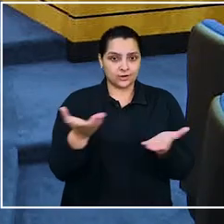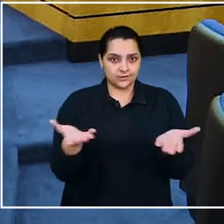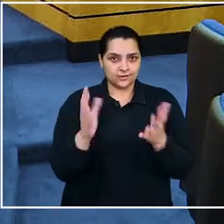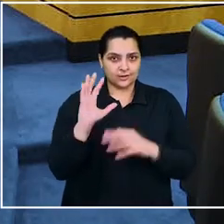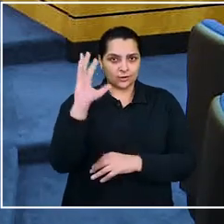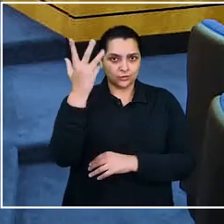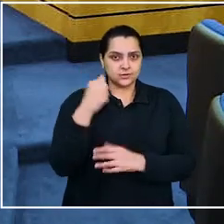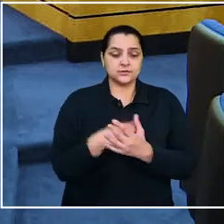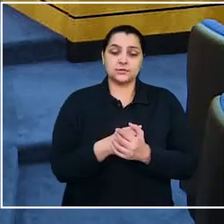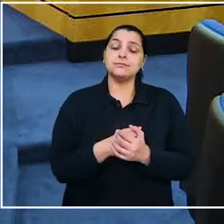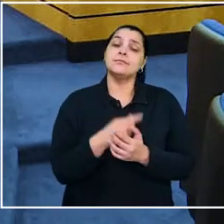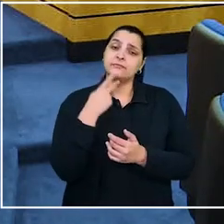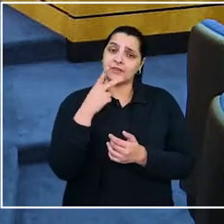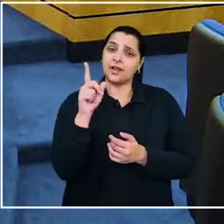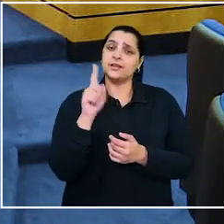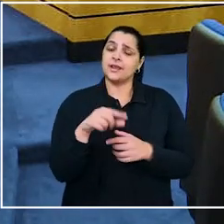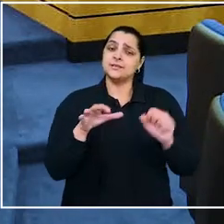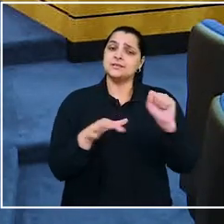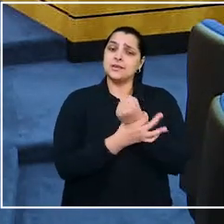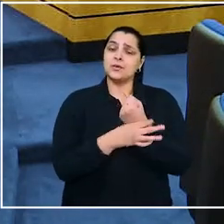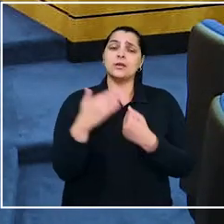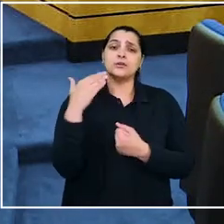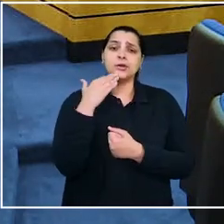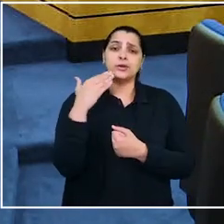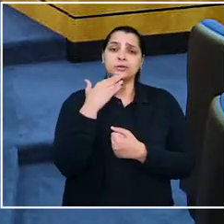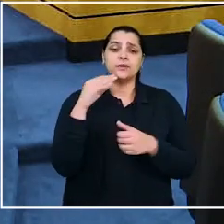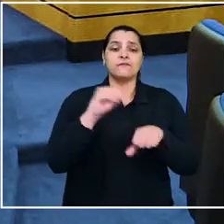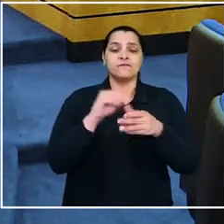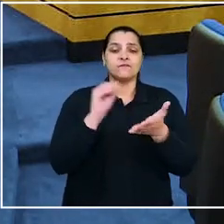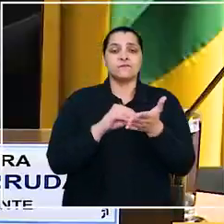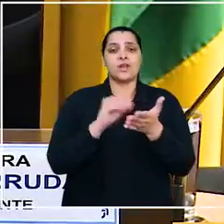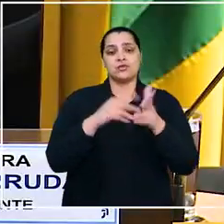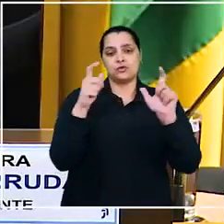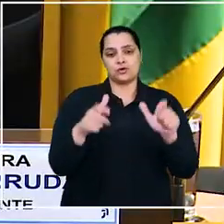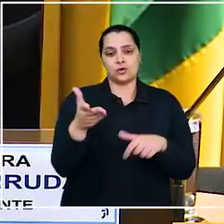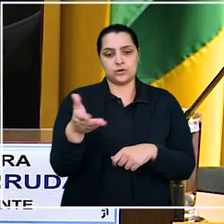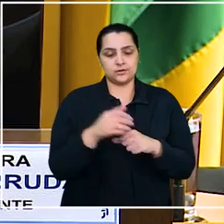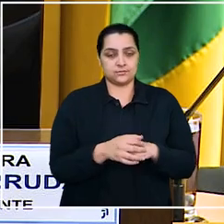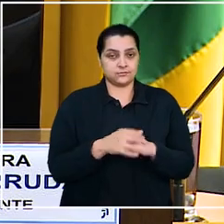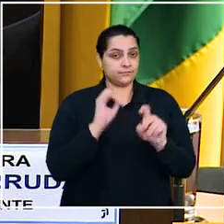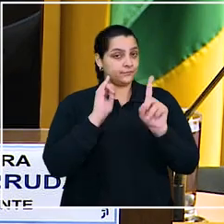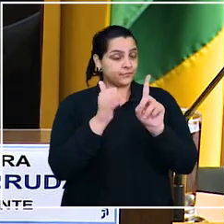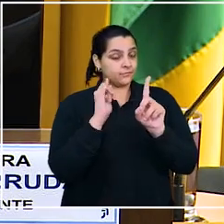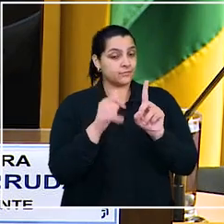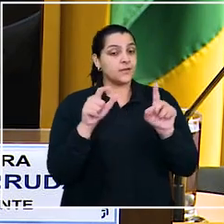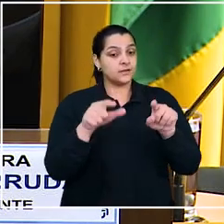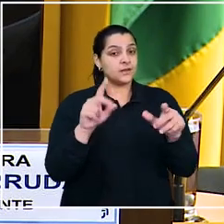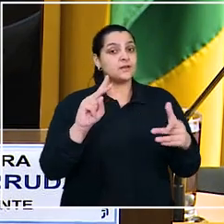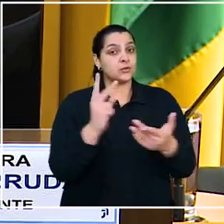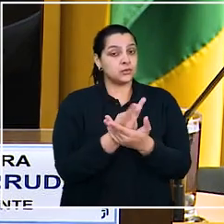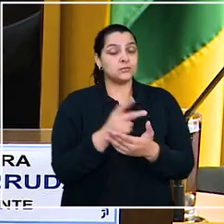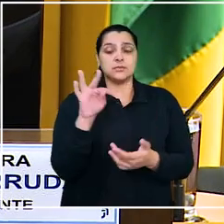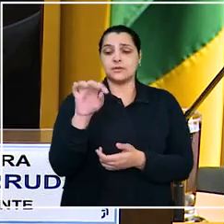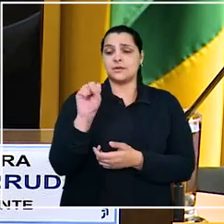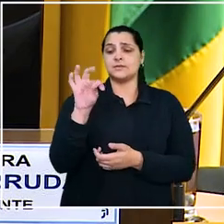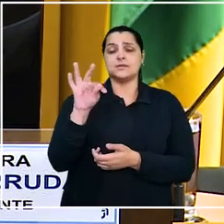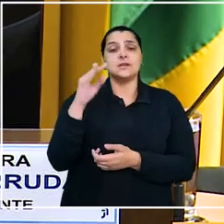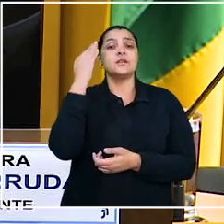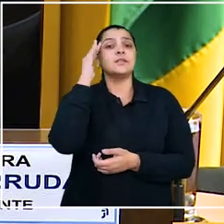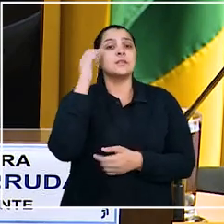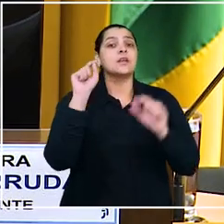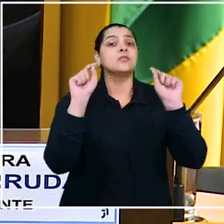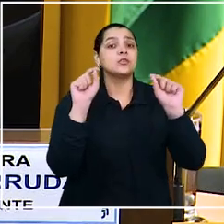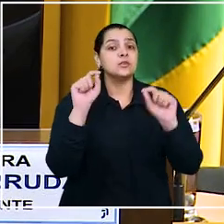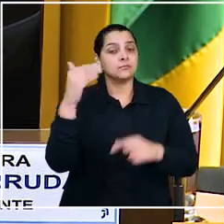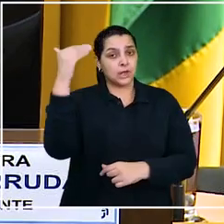barragem demonstrou a precariedade da segurança oferecida no local. A relatora destacou que, nessa circunstância, o TST